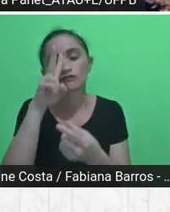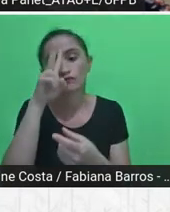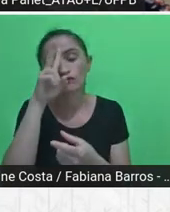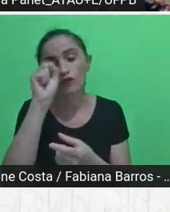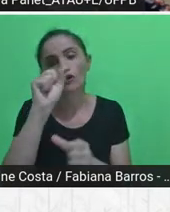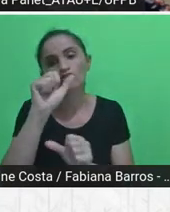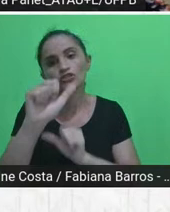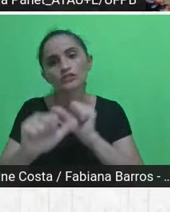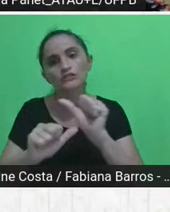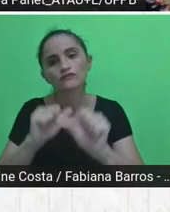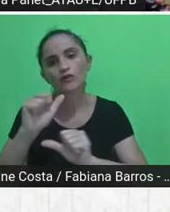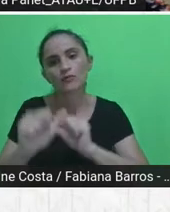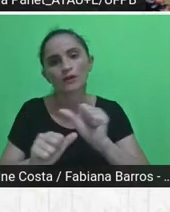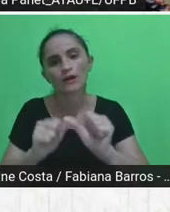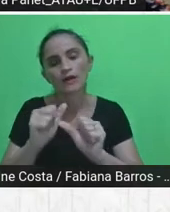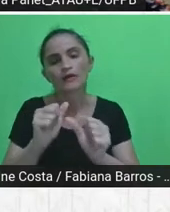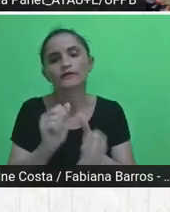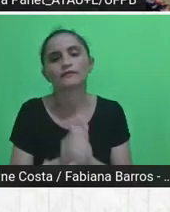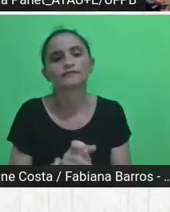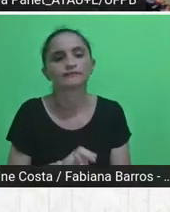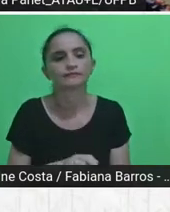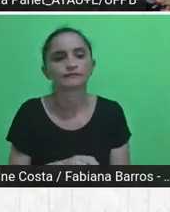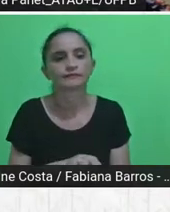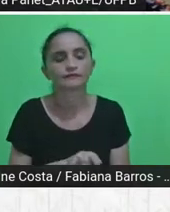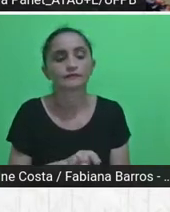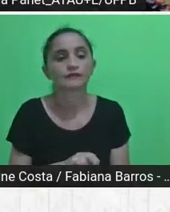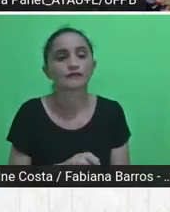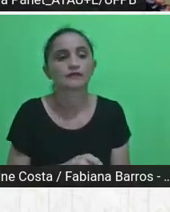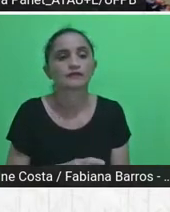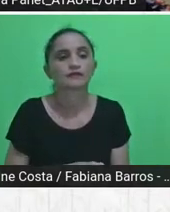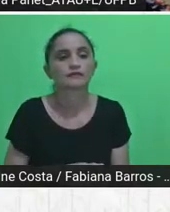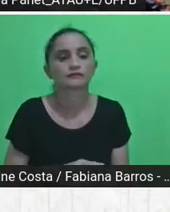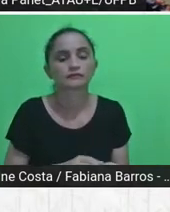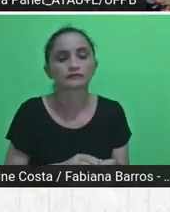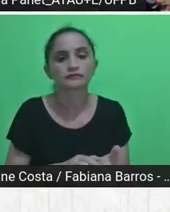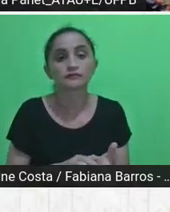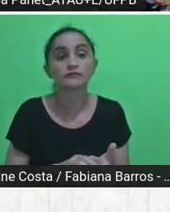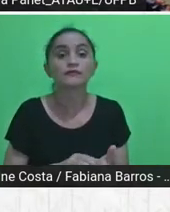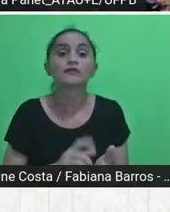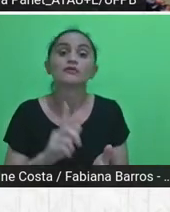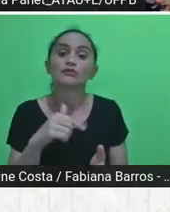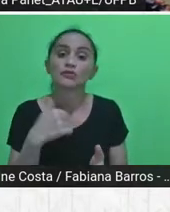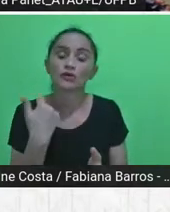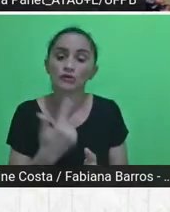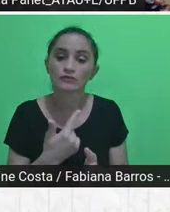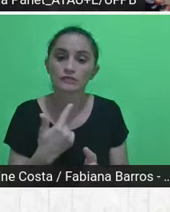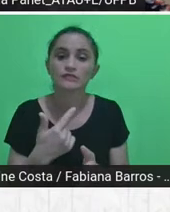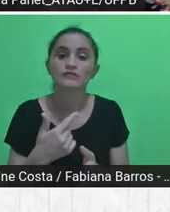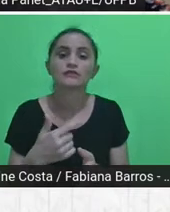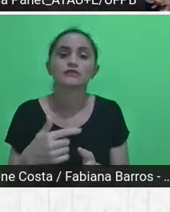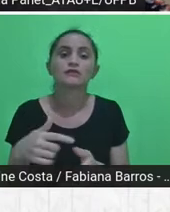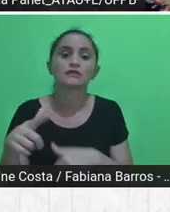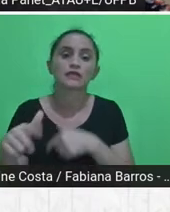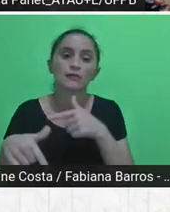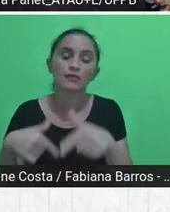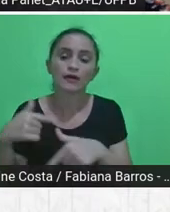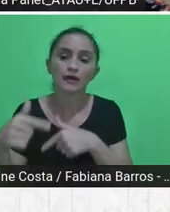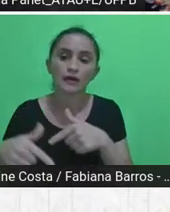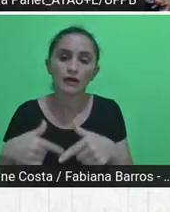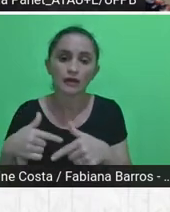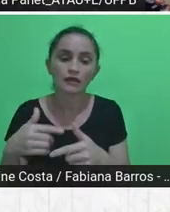aqui. Então, essa nossa residência por enquanto ela ainda está como